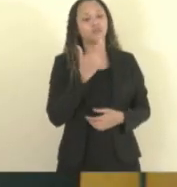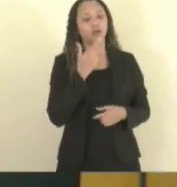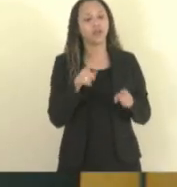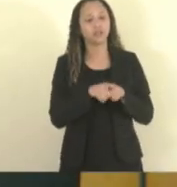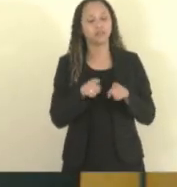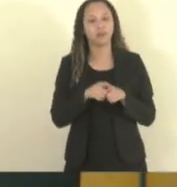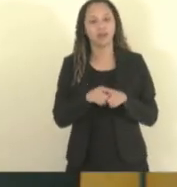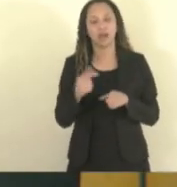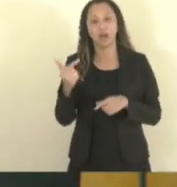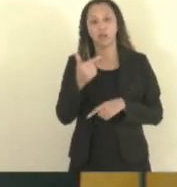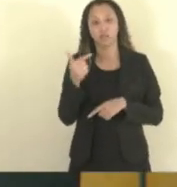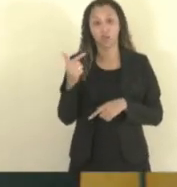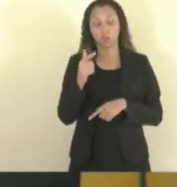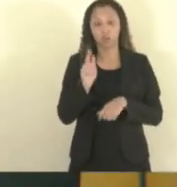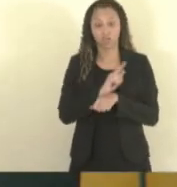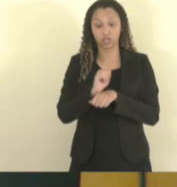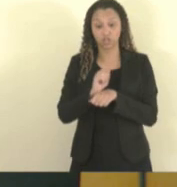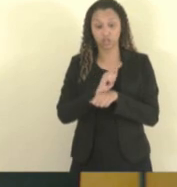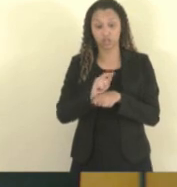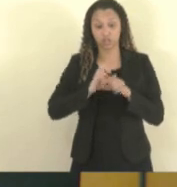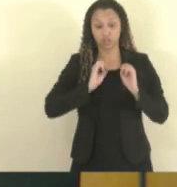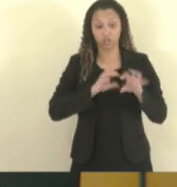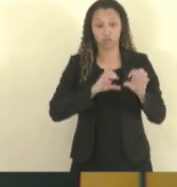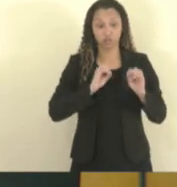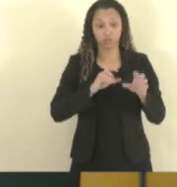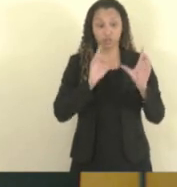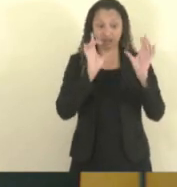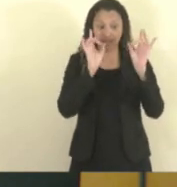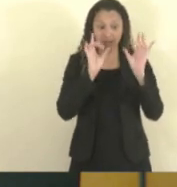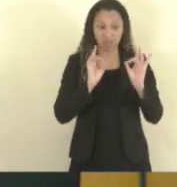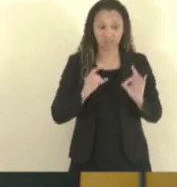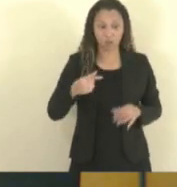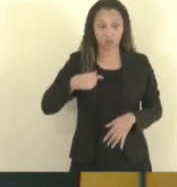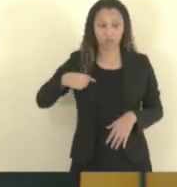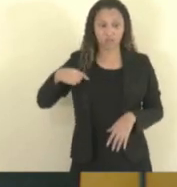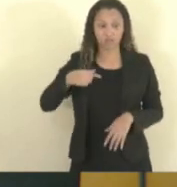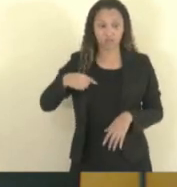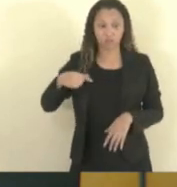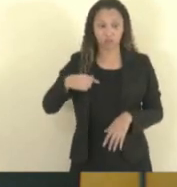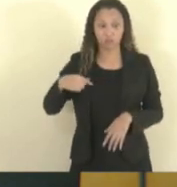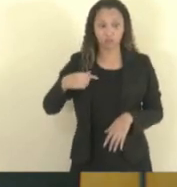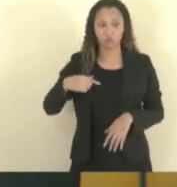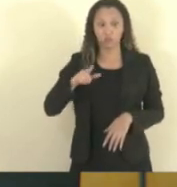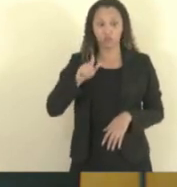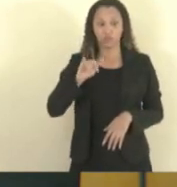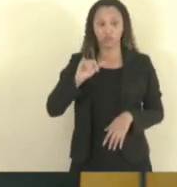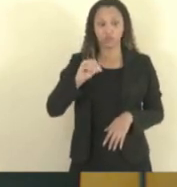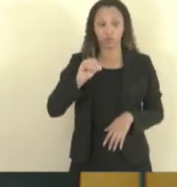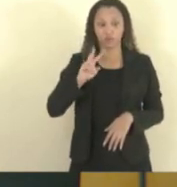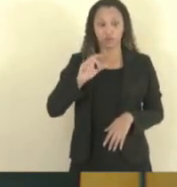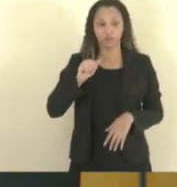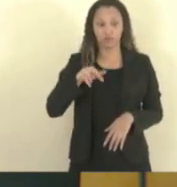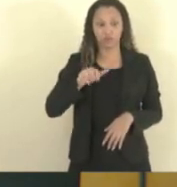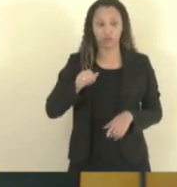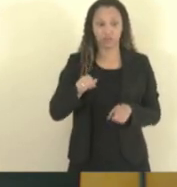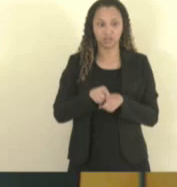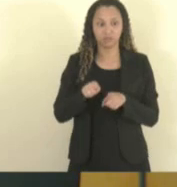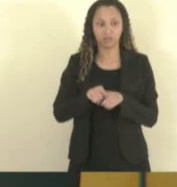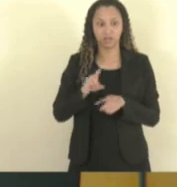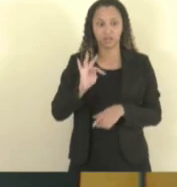subgerente de educação especial da SEDU. A Giovanni está aqui presente e a Tânia Mota